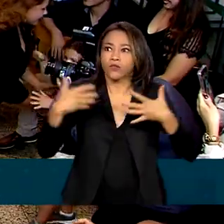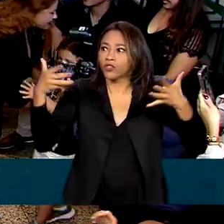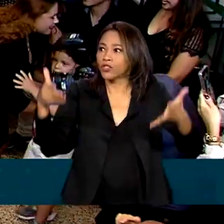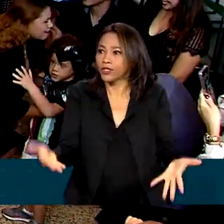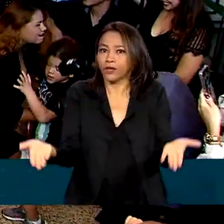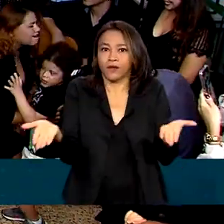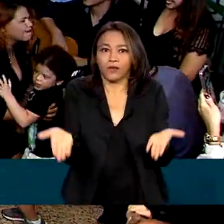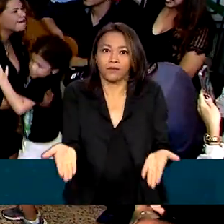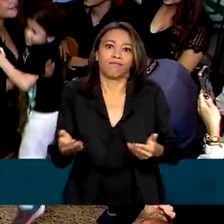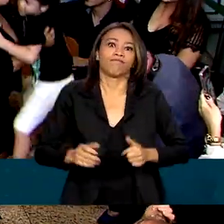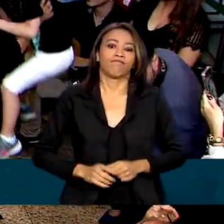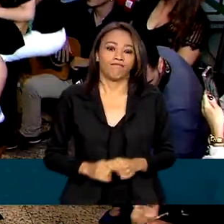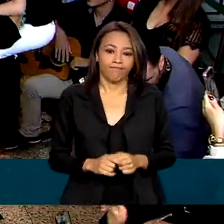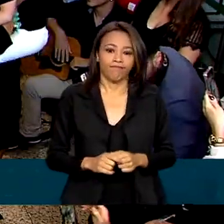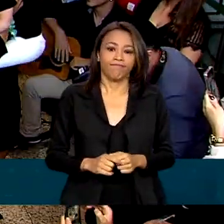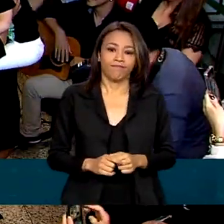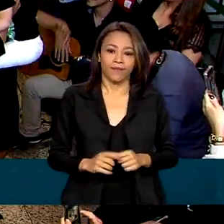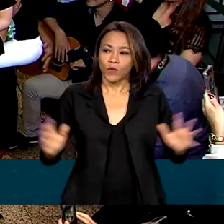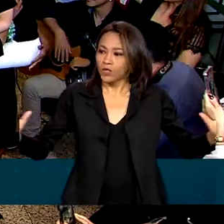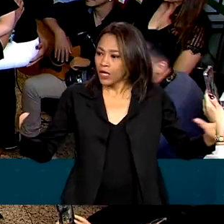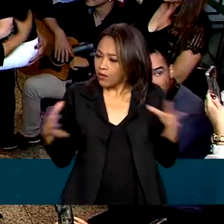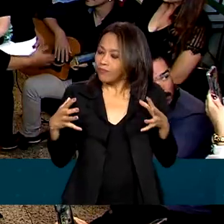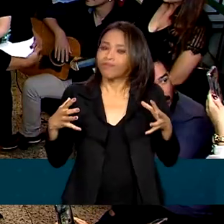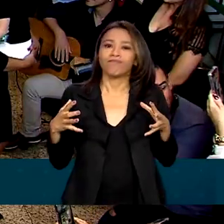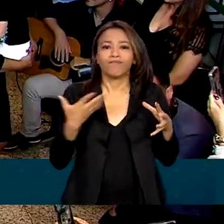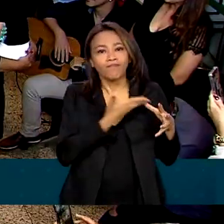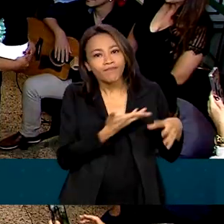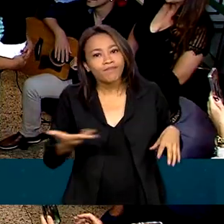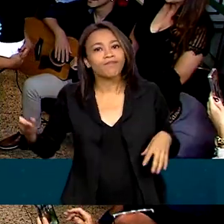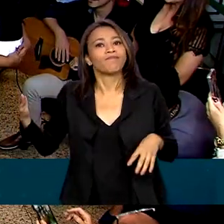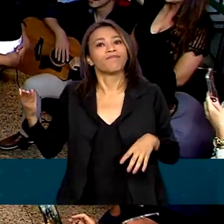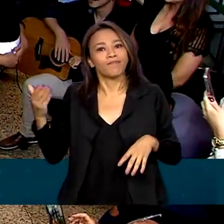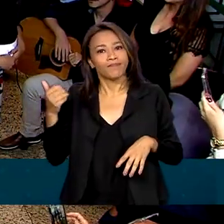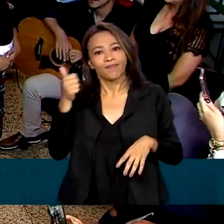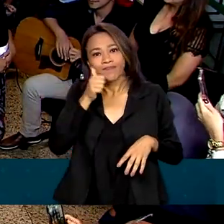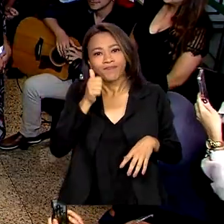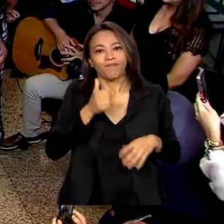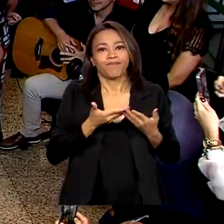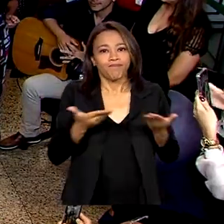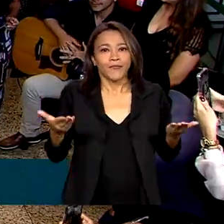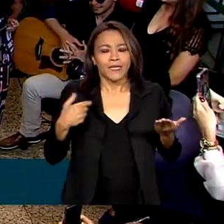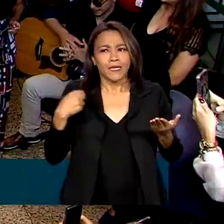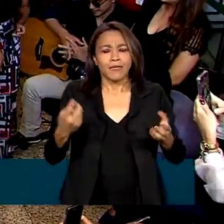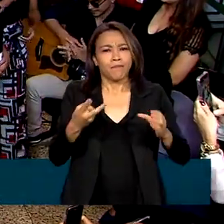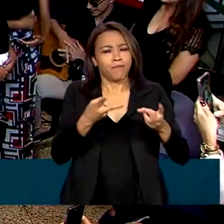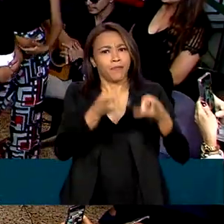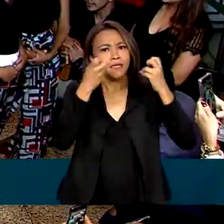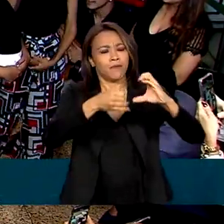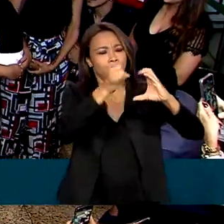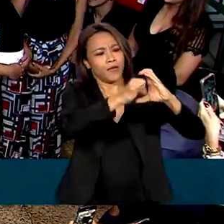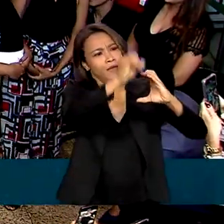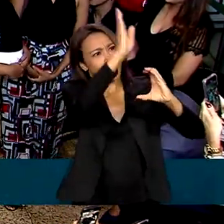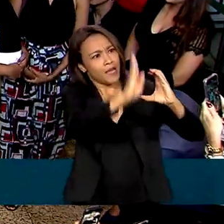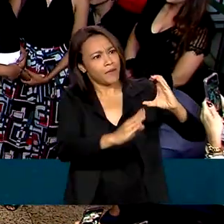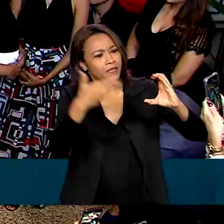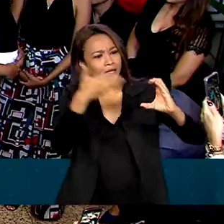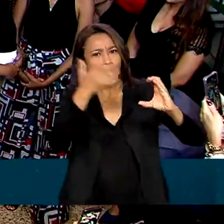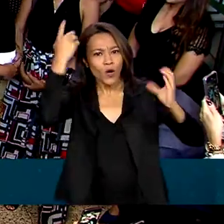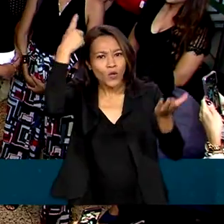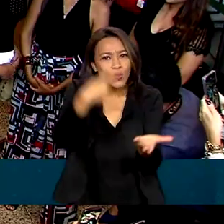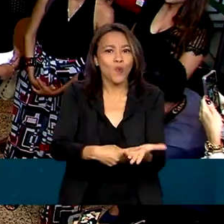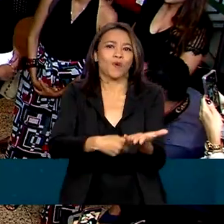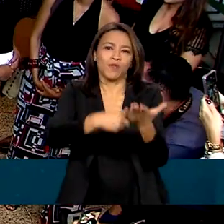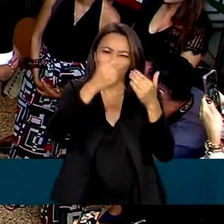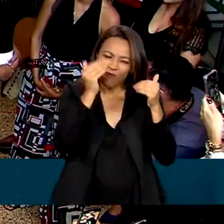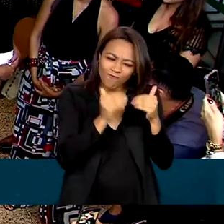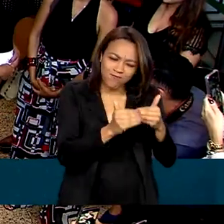tanto por estarmos assumindo, mas por perceber a EBC assumindo o seu destino.